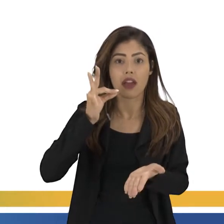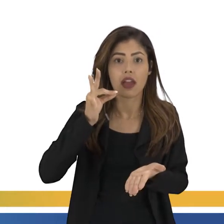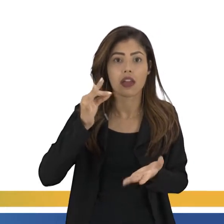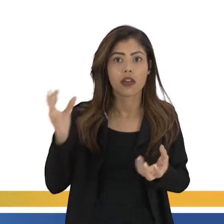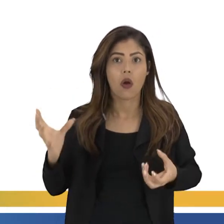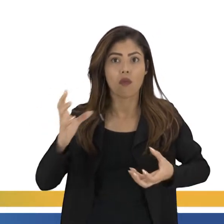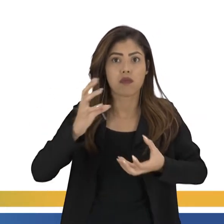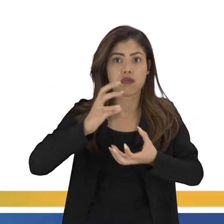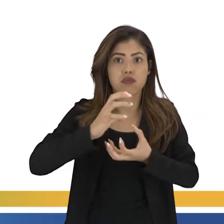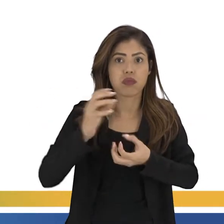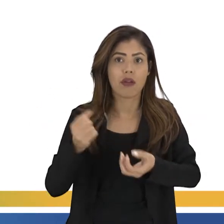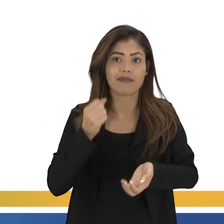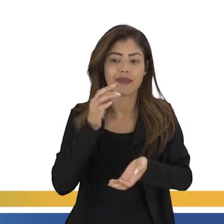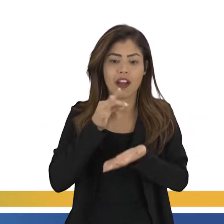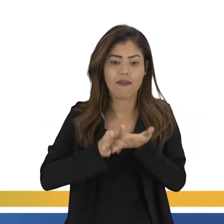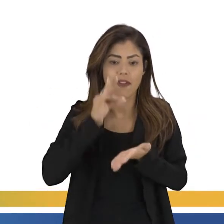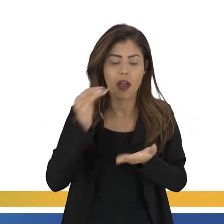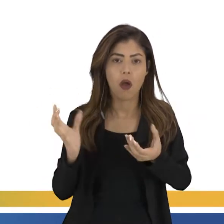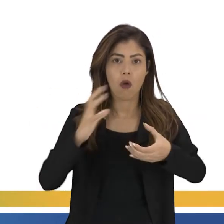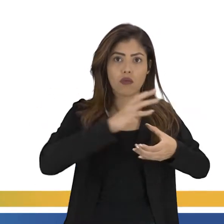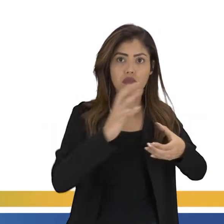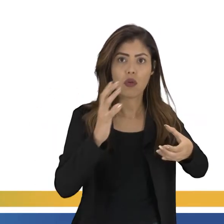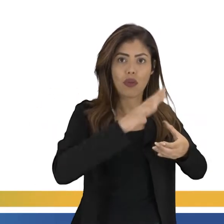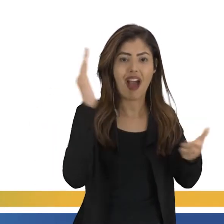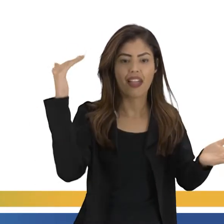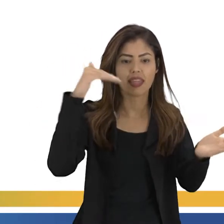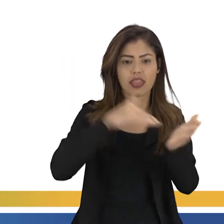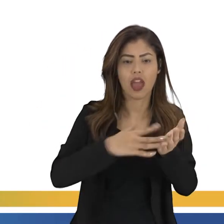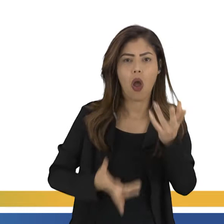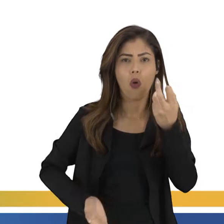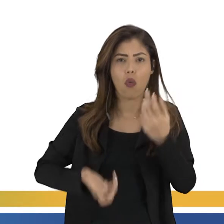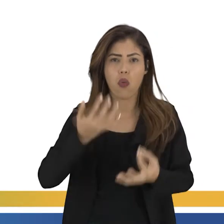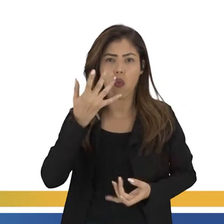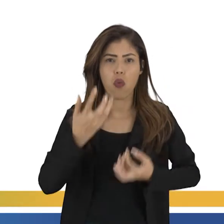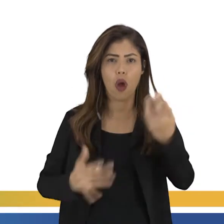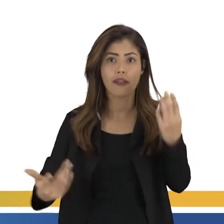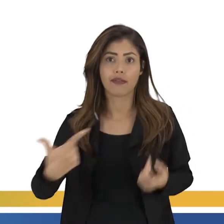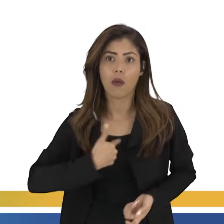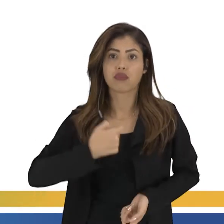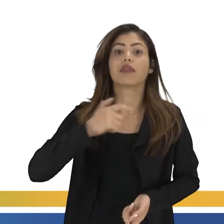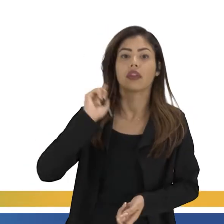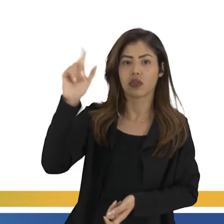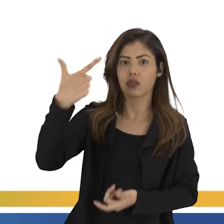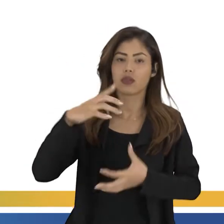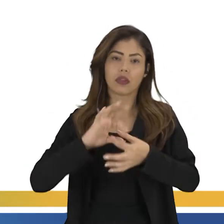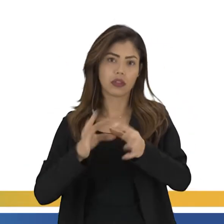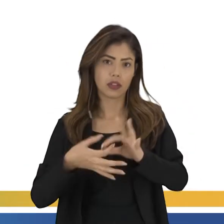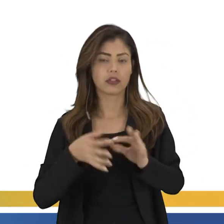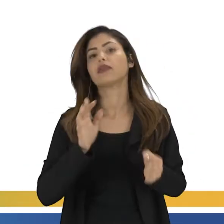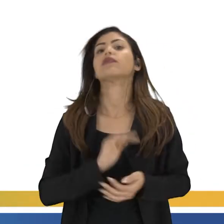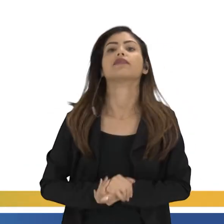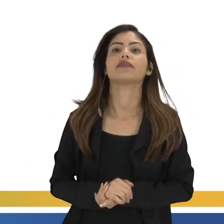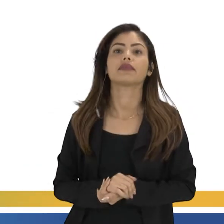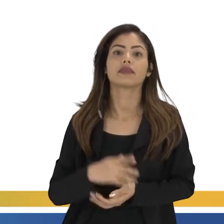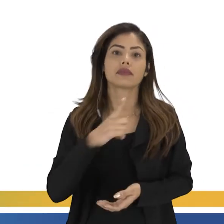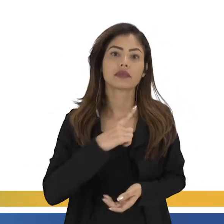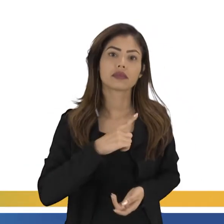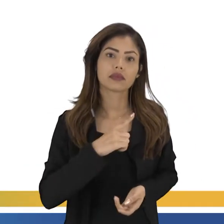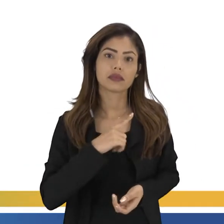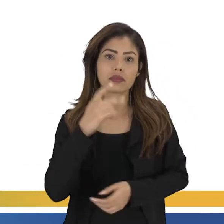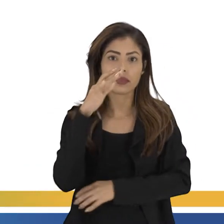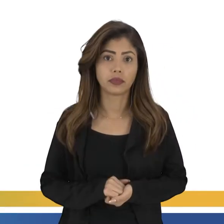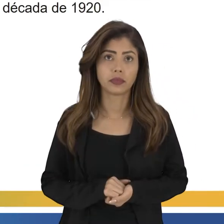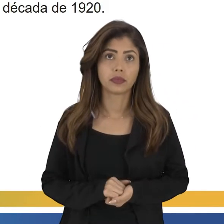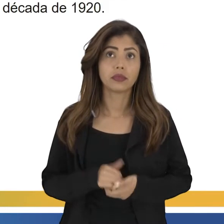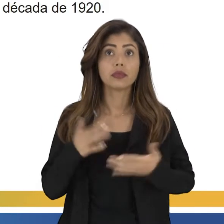sendo acumulado, né? Até que ele vai ser queimado, aí, por Vargas em outro contexto. Mas, aí, então, a gente tem essa repercussão mundial.